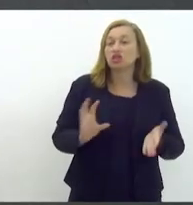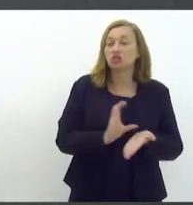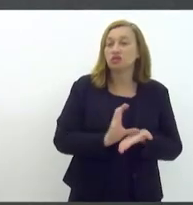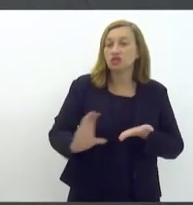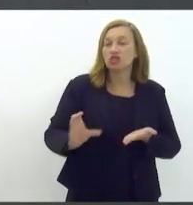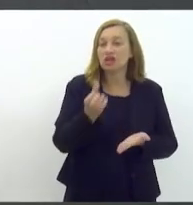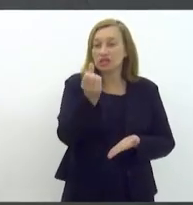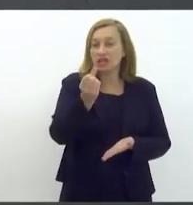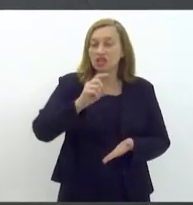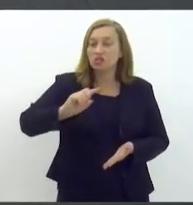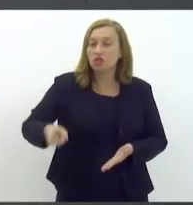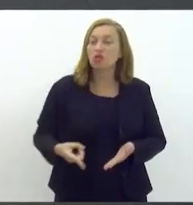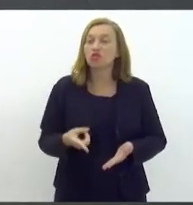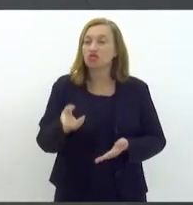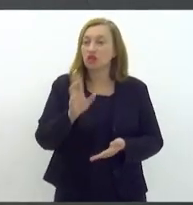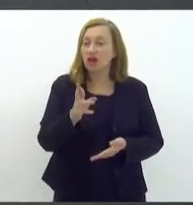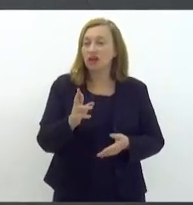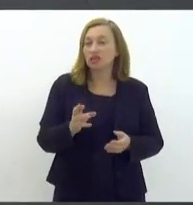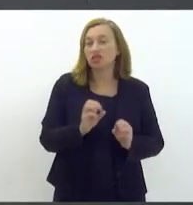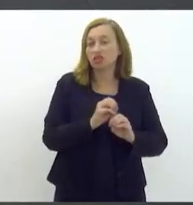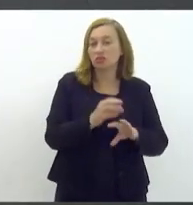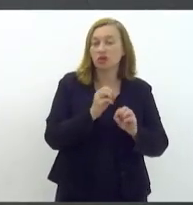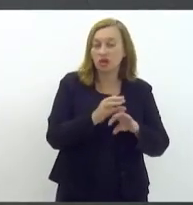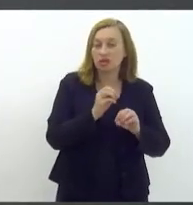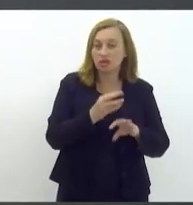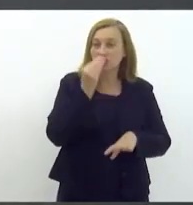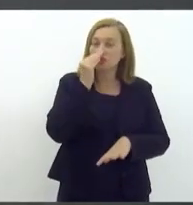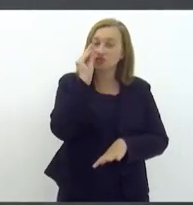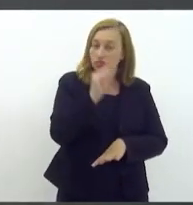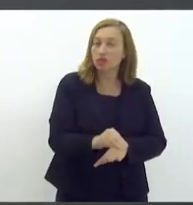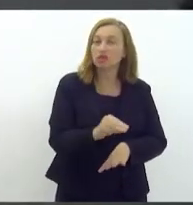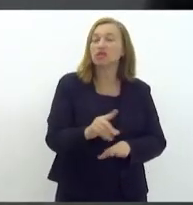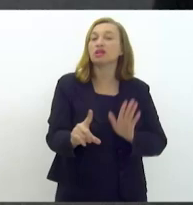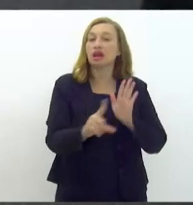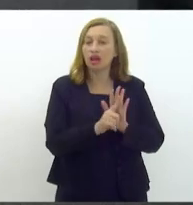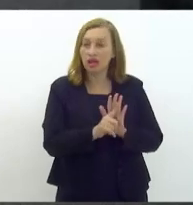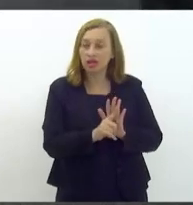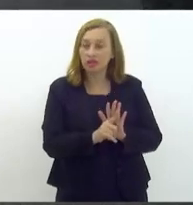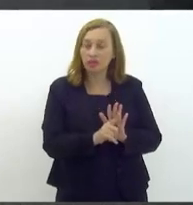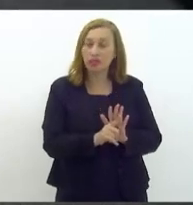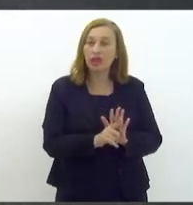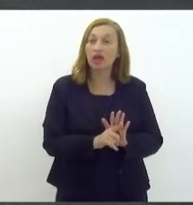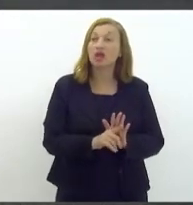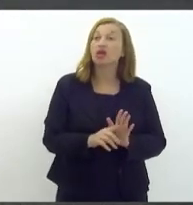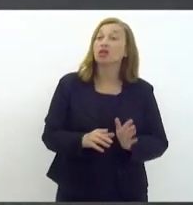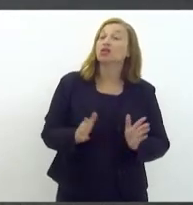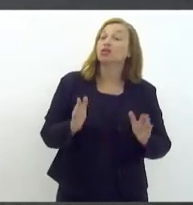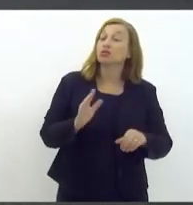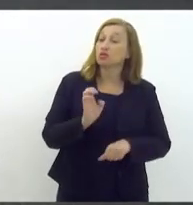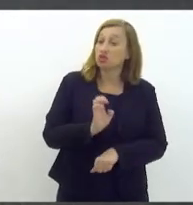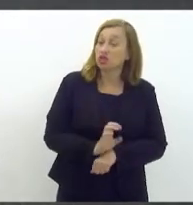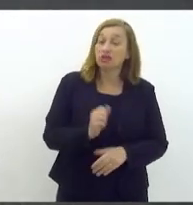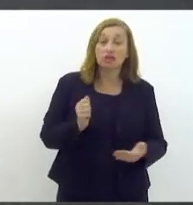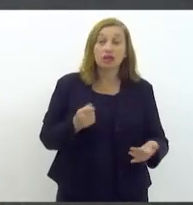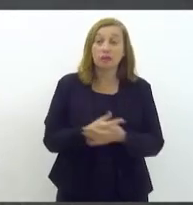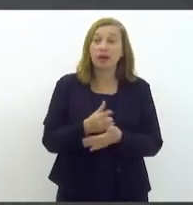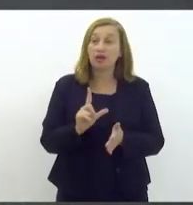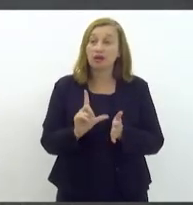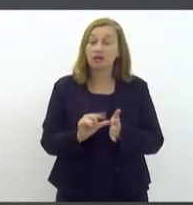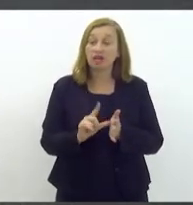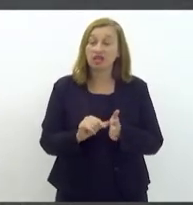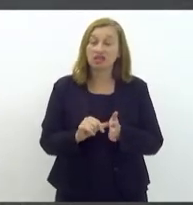na educação desrespeitando a legislação em vigor. A gente está num Estado que paga os salários